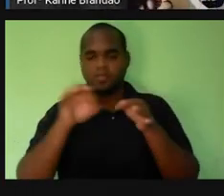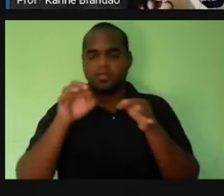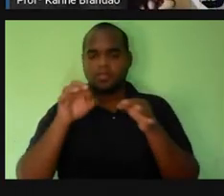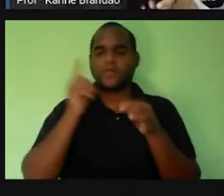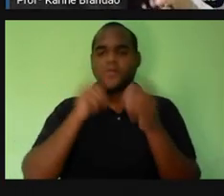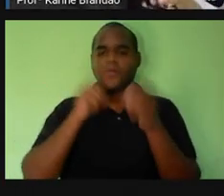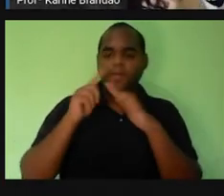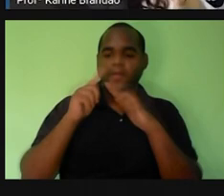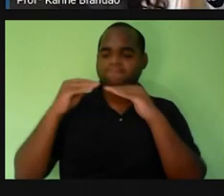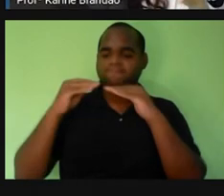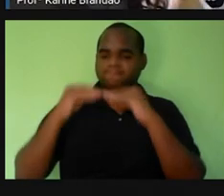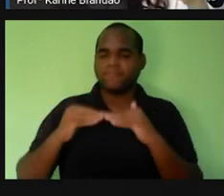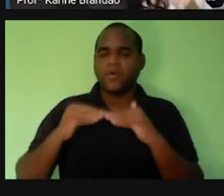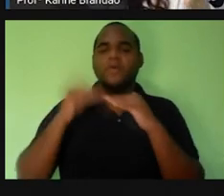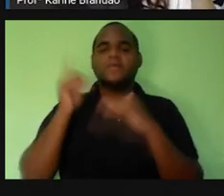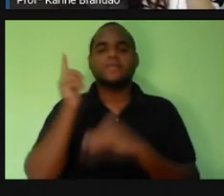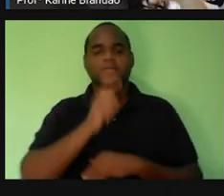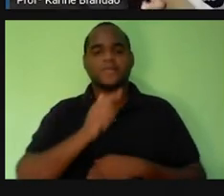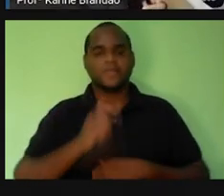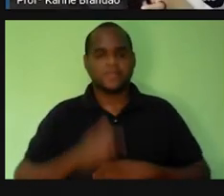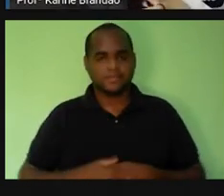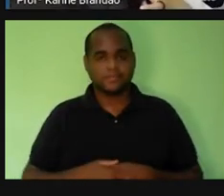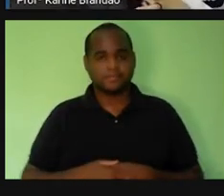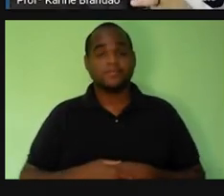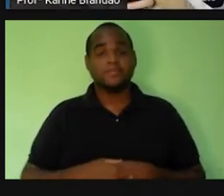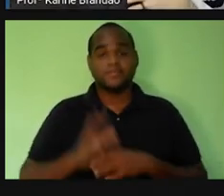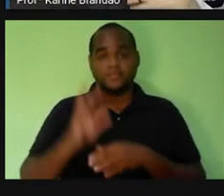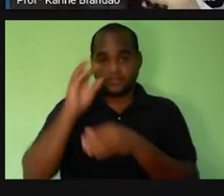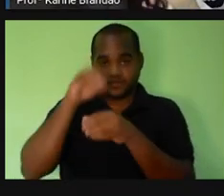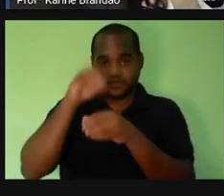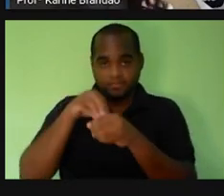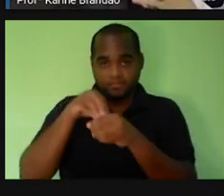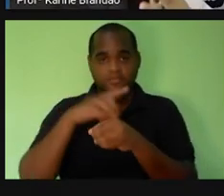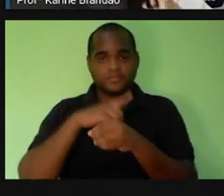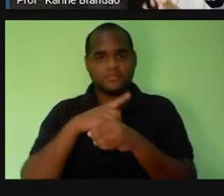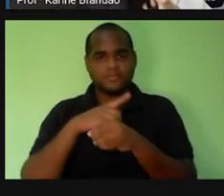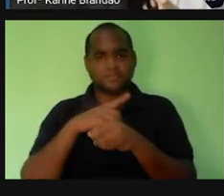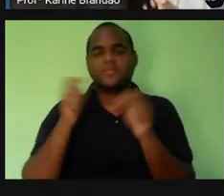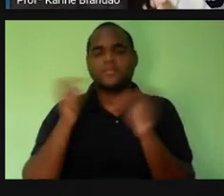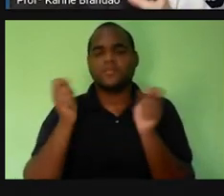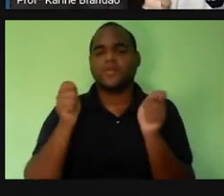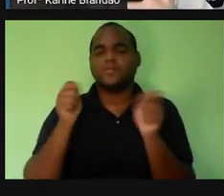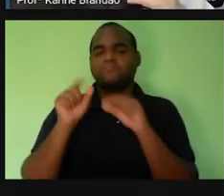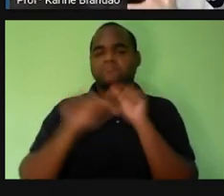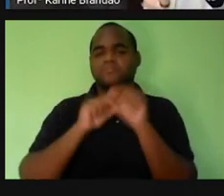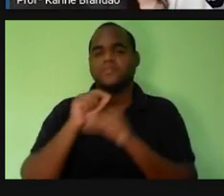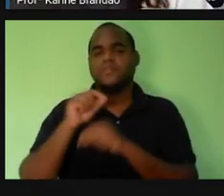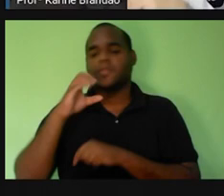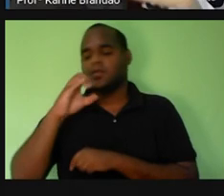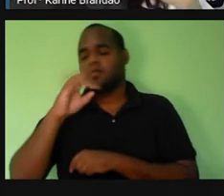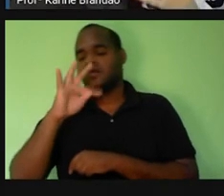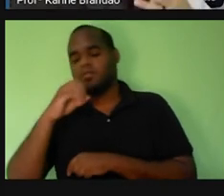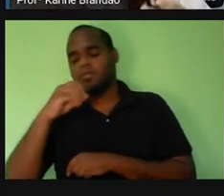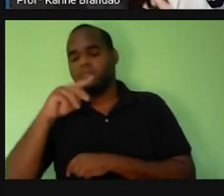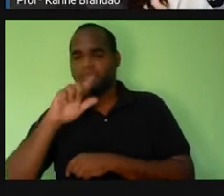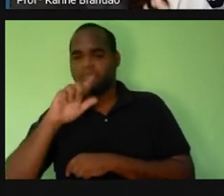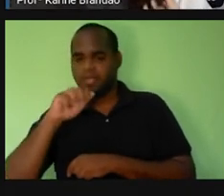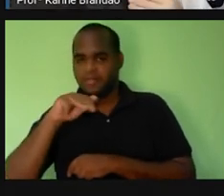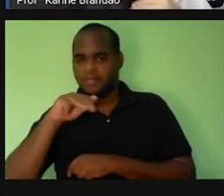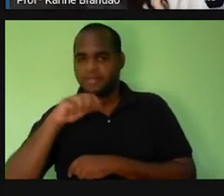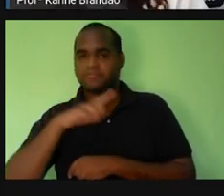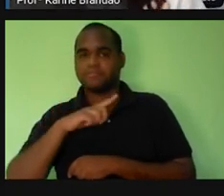a célula. Tudo que está dentro da membrana plasmática vai ser composto, né? Do citoplasma. E dentro do